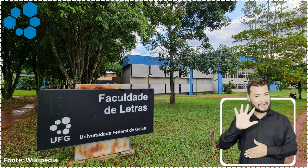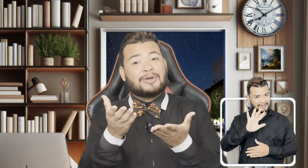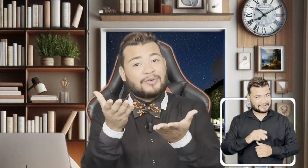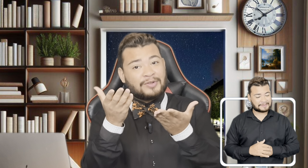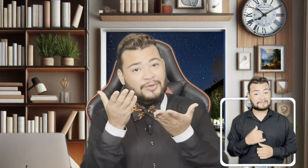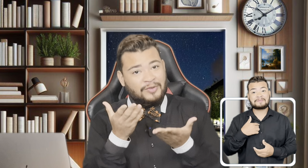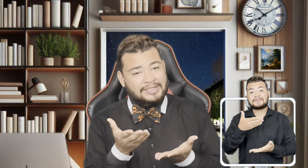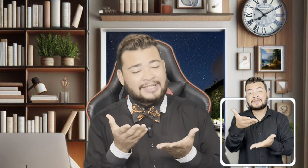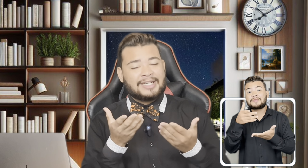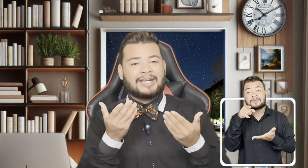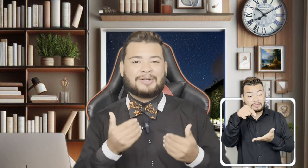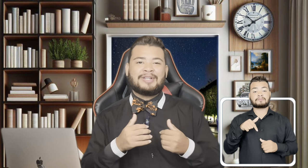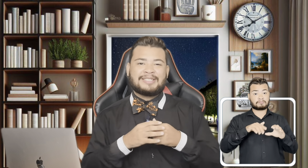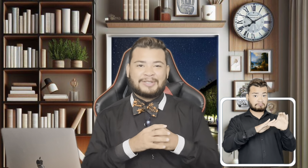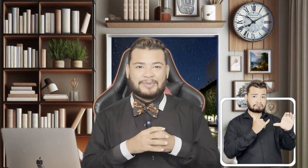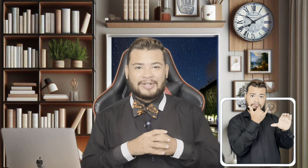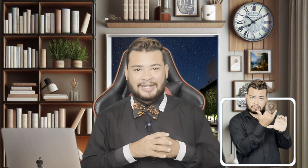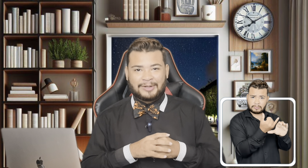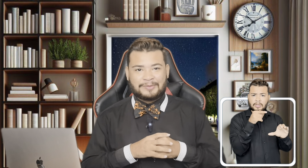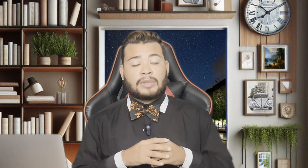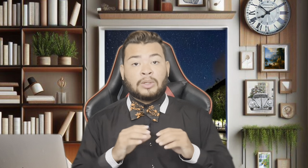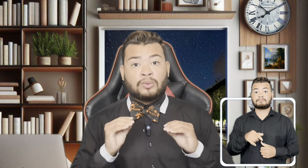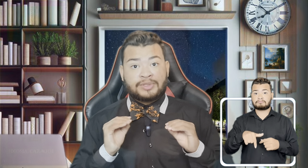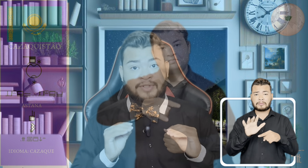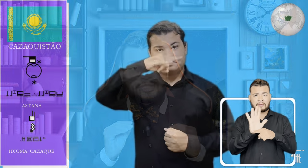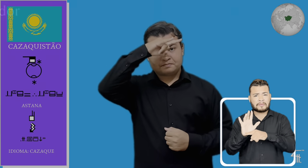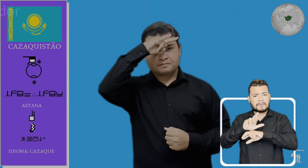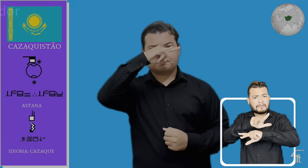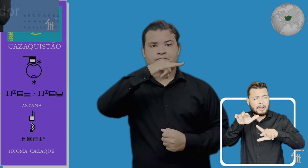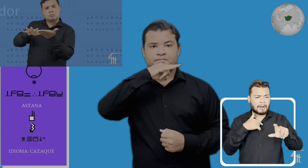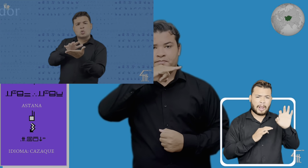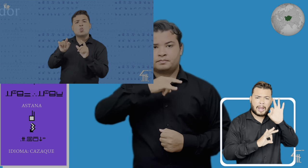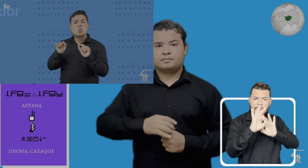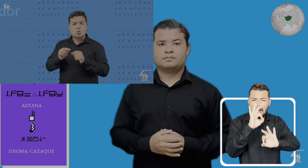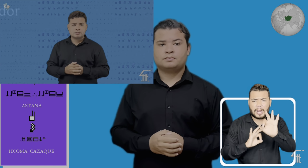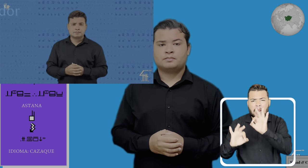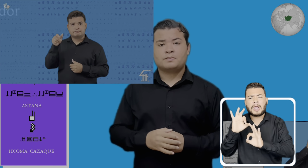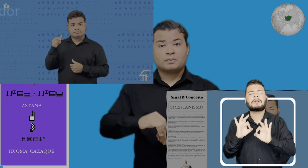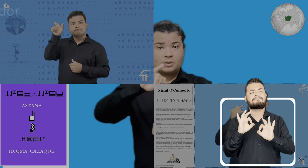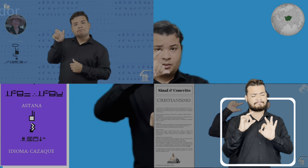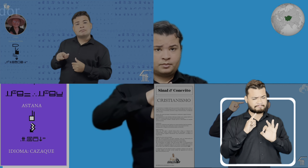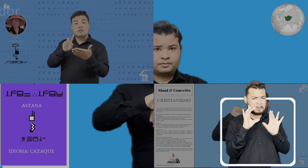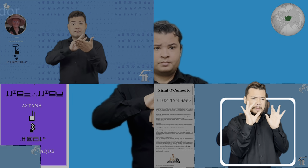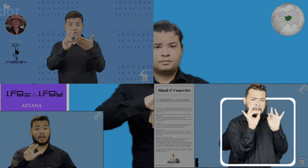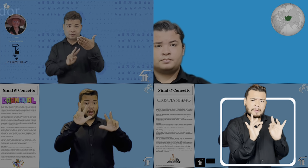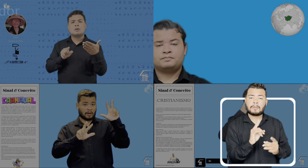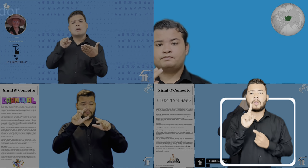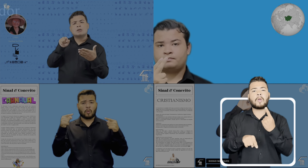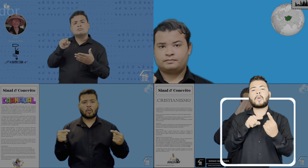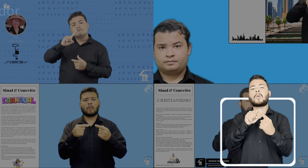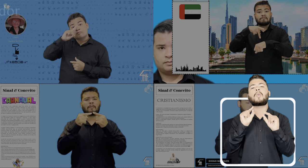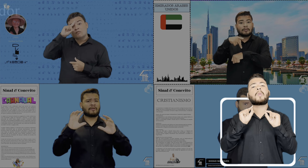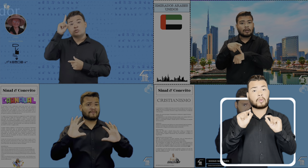E convido você a conhecer o meu canal. Os vídeos são meticulosamente elaborados para